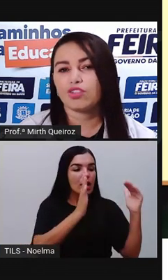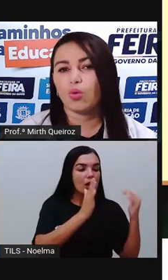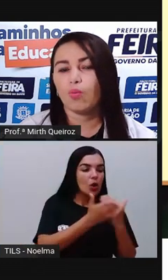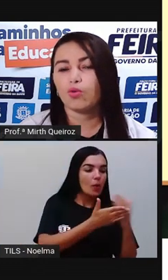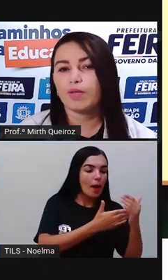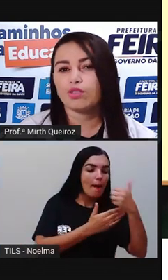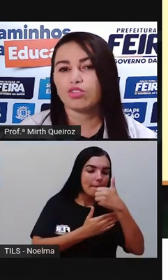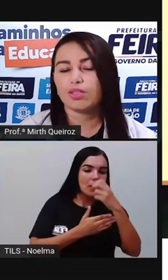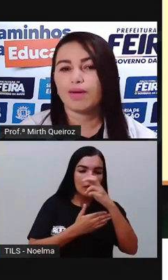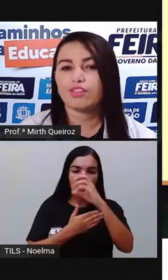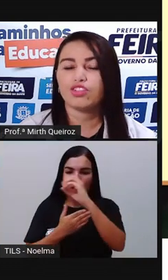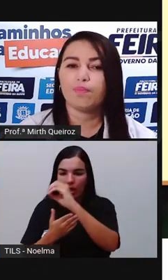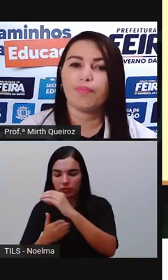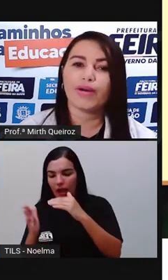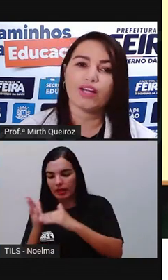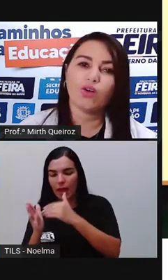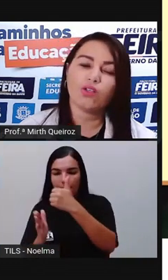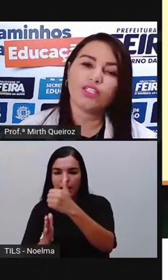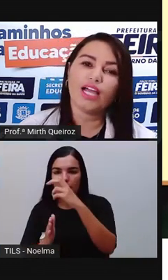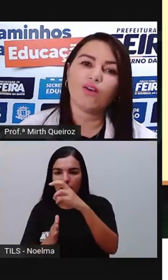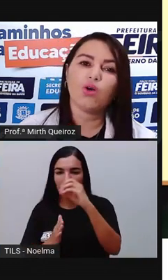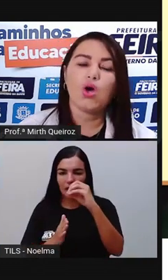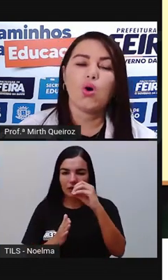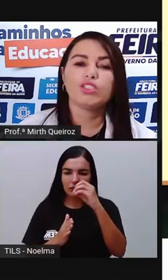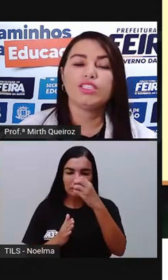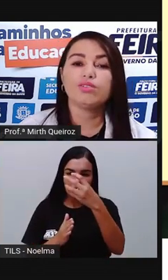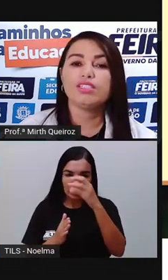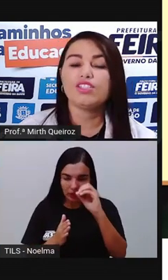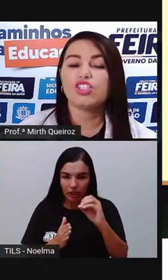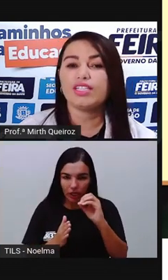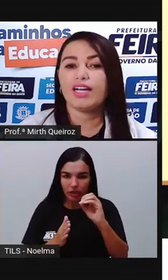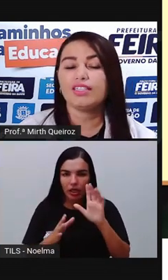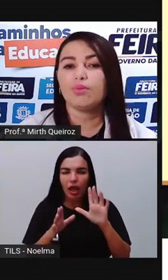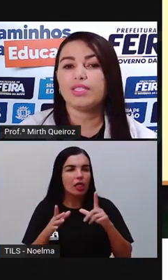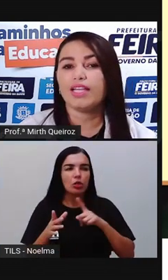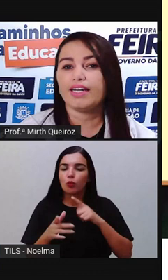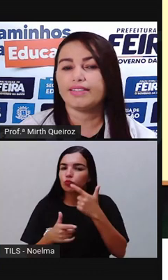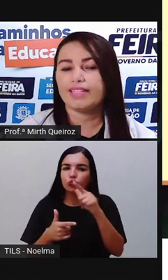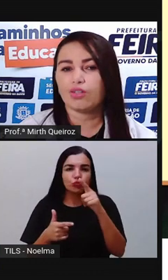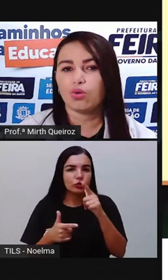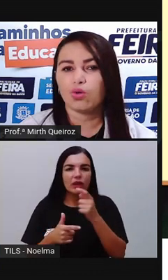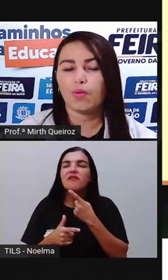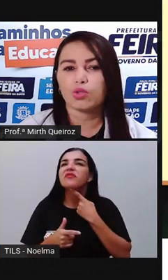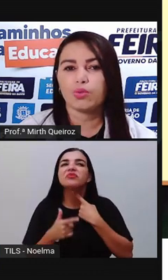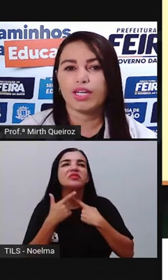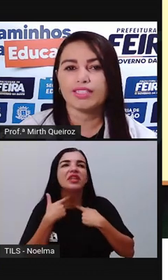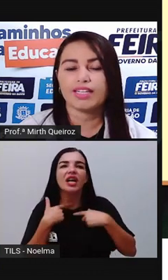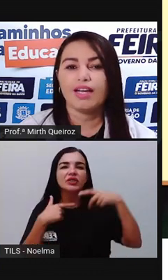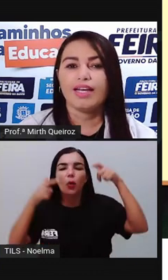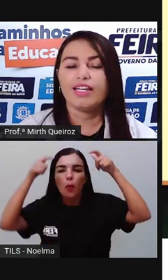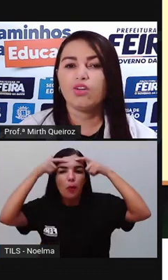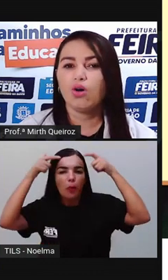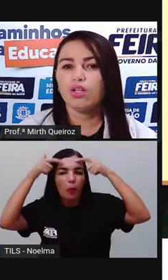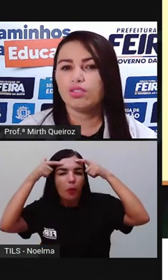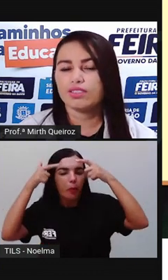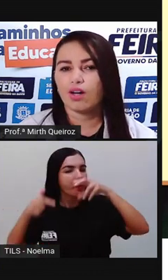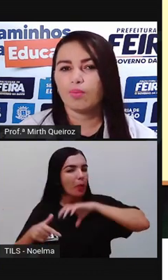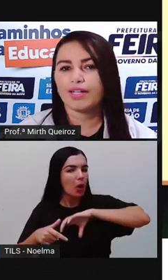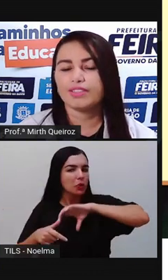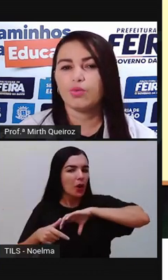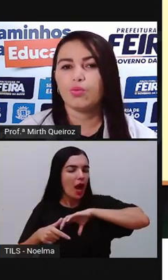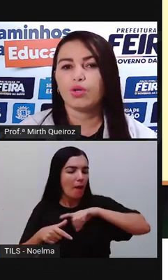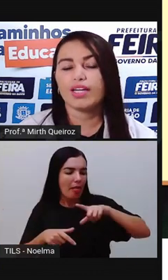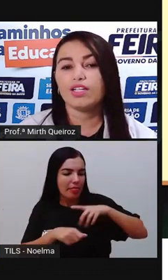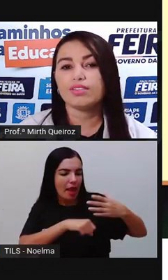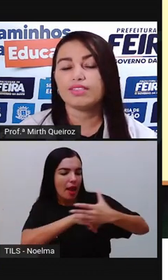se passou por um período chamado de pré-colonial, onde não se tinha ainda o interesse da coroa portuguesa em colonizar